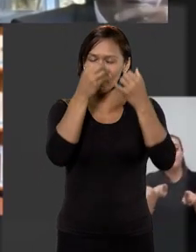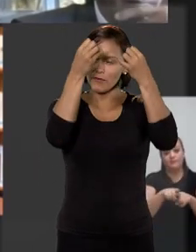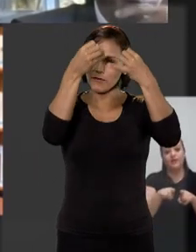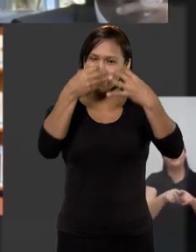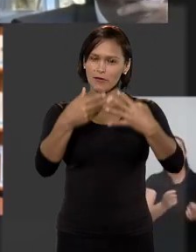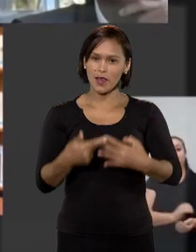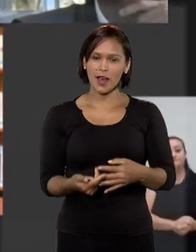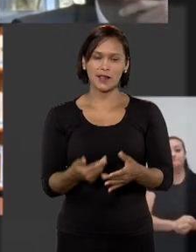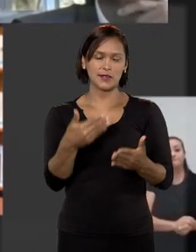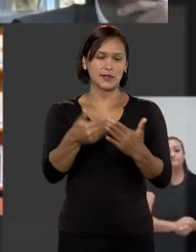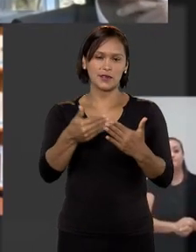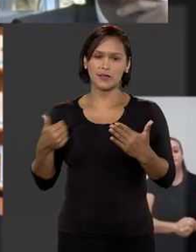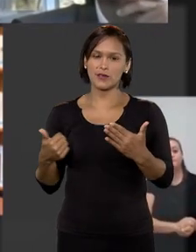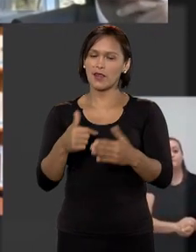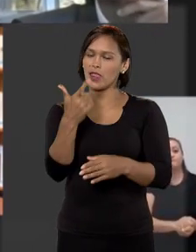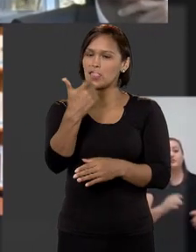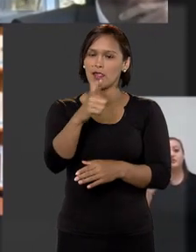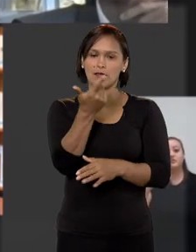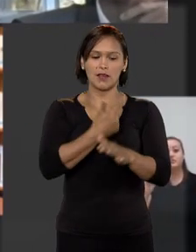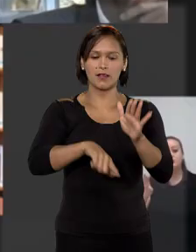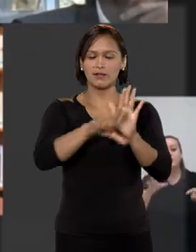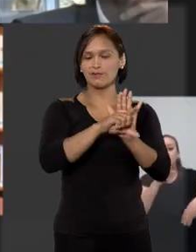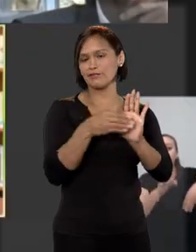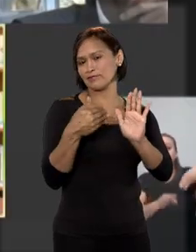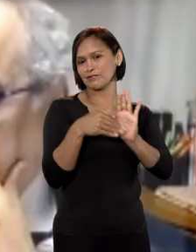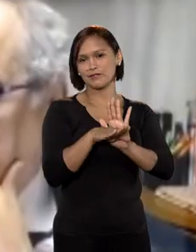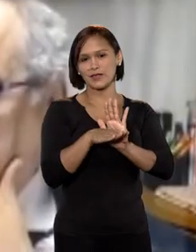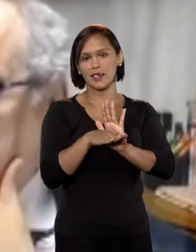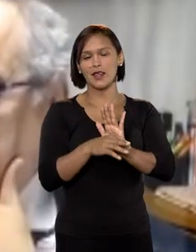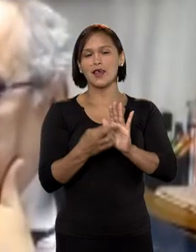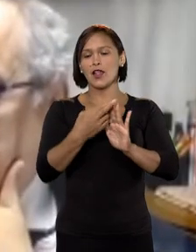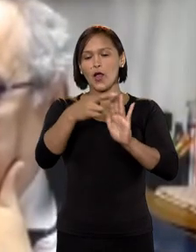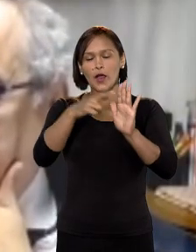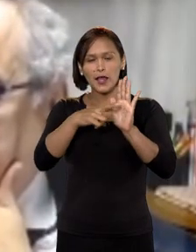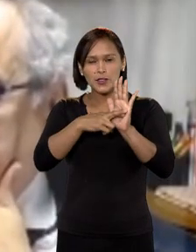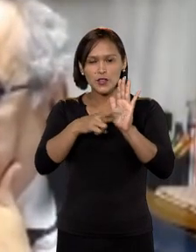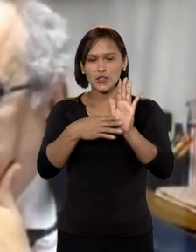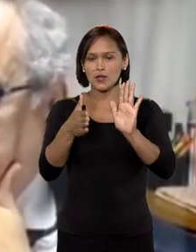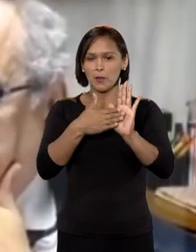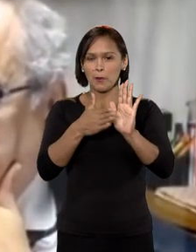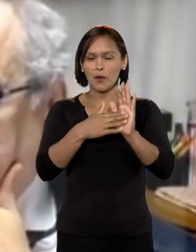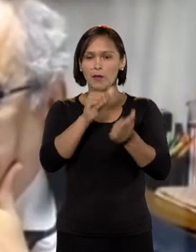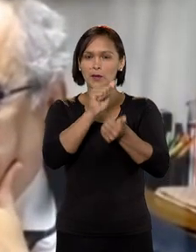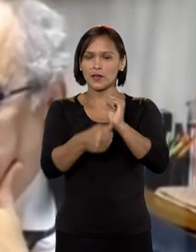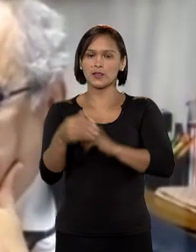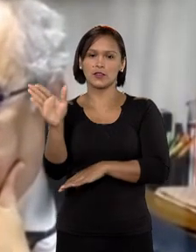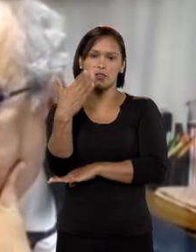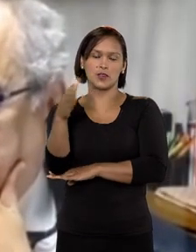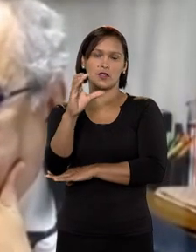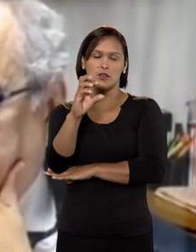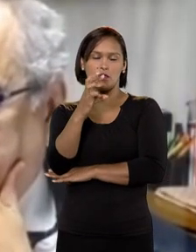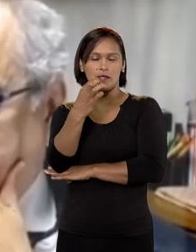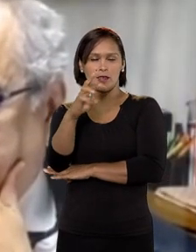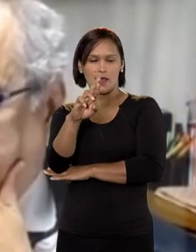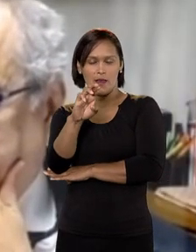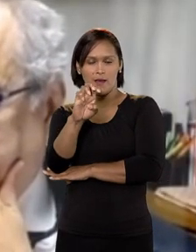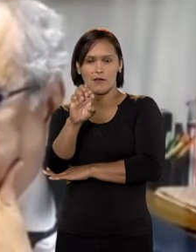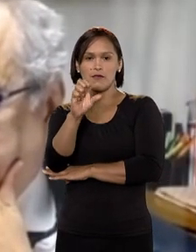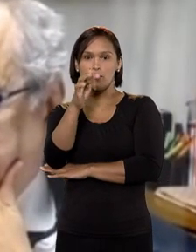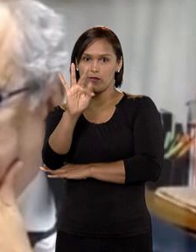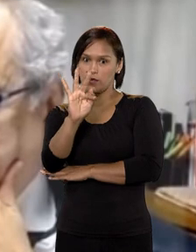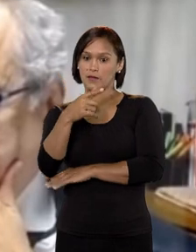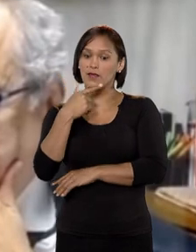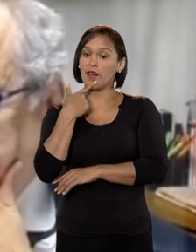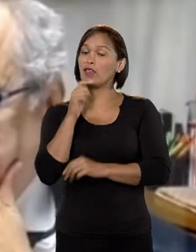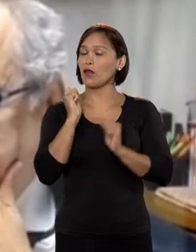STJ no sentido de não existir previsão legal expressa que exija registro de treinadores de tênis nos Conselhos de Educação Física,